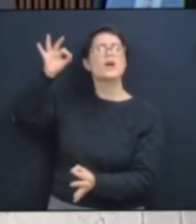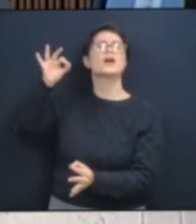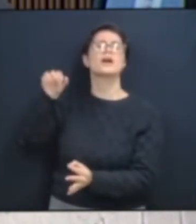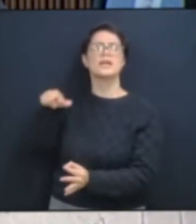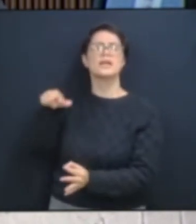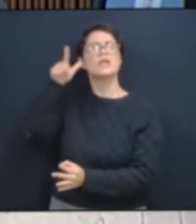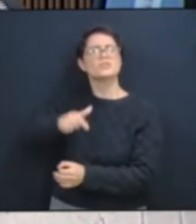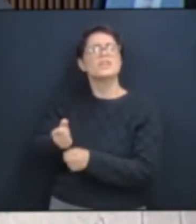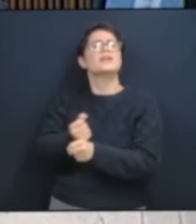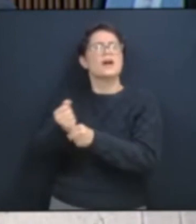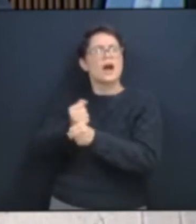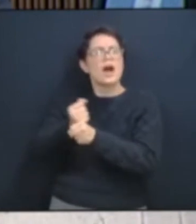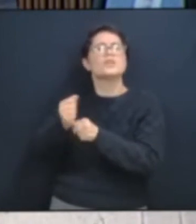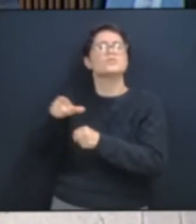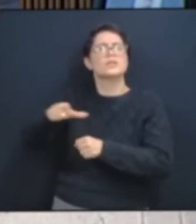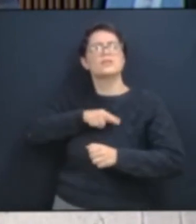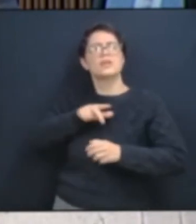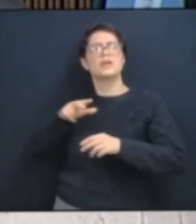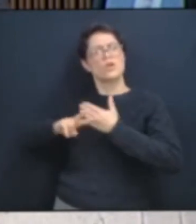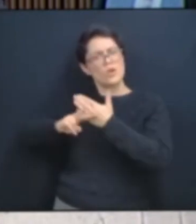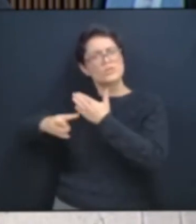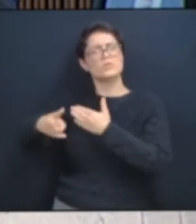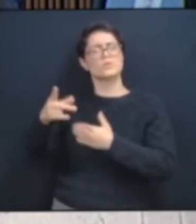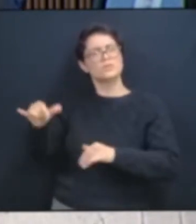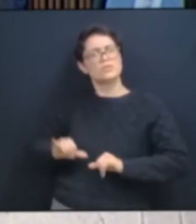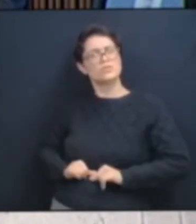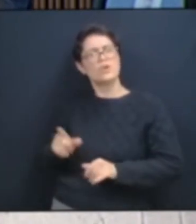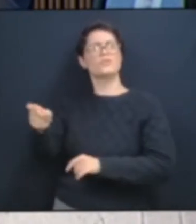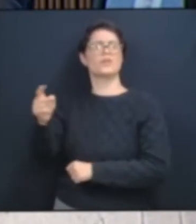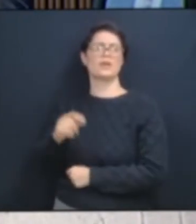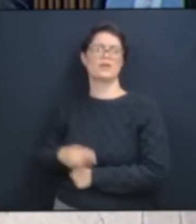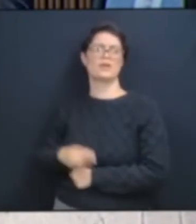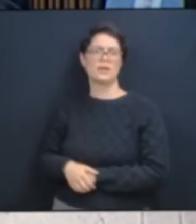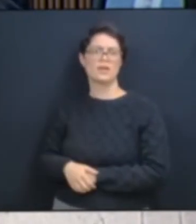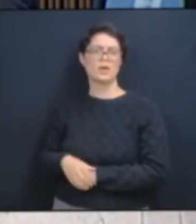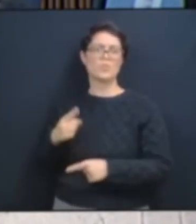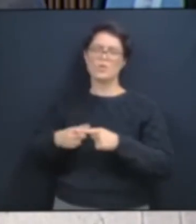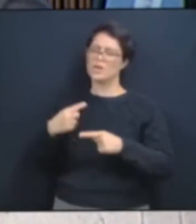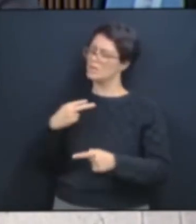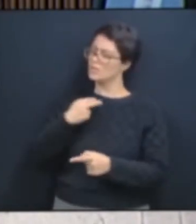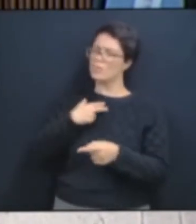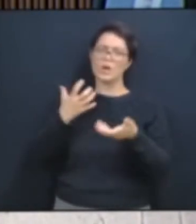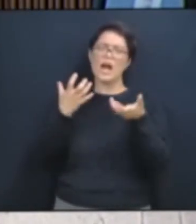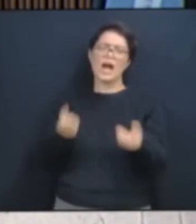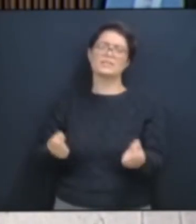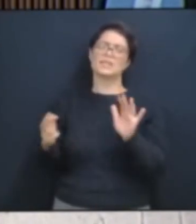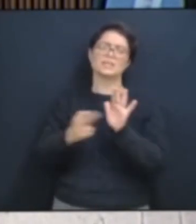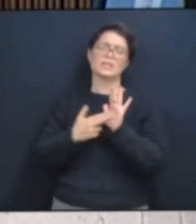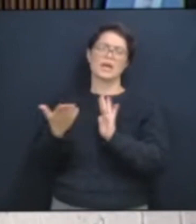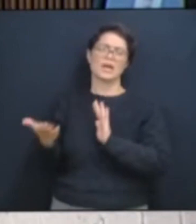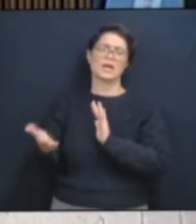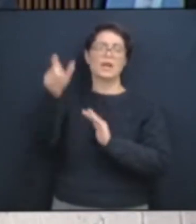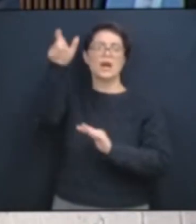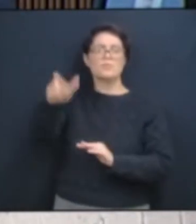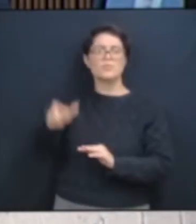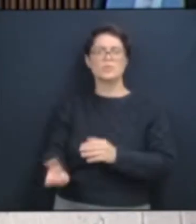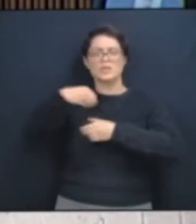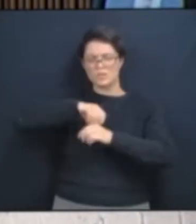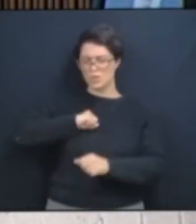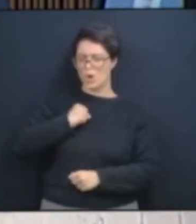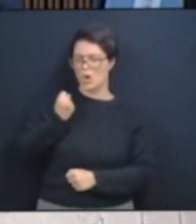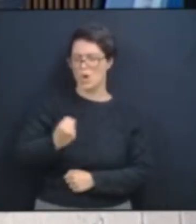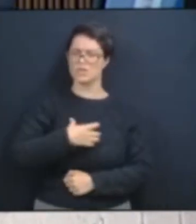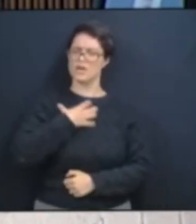por tudo que ele fez ao nosso povo. Não dá para admitir que uma pessoa com preconceito, com raiva, com ódio,